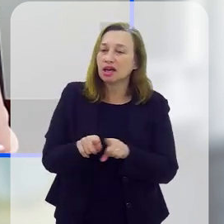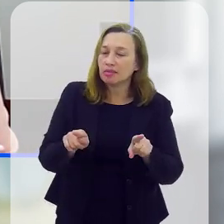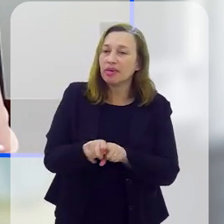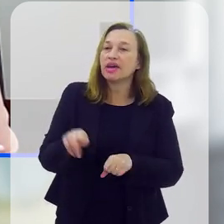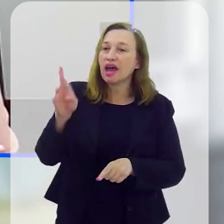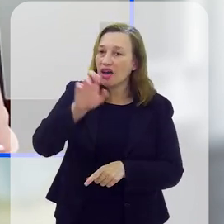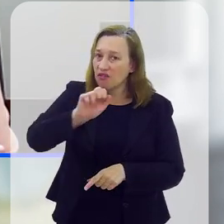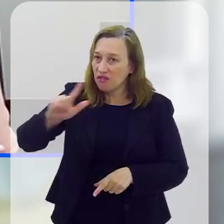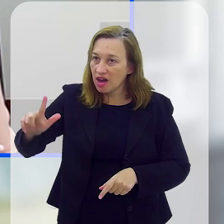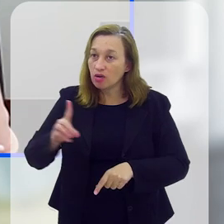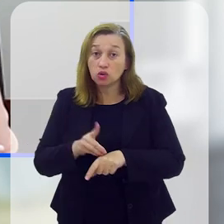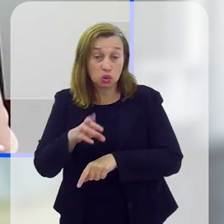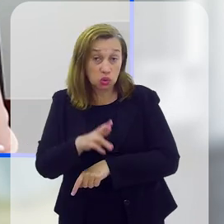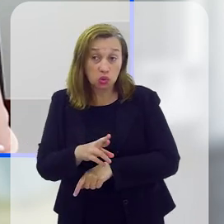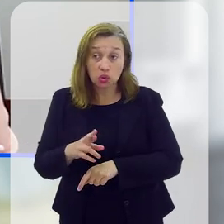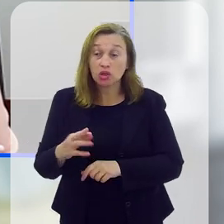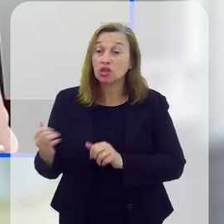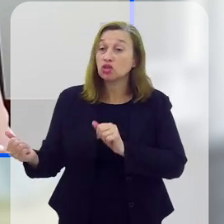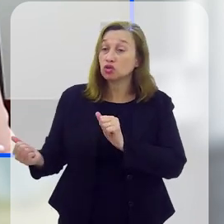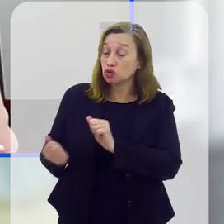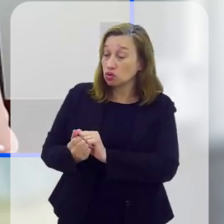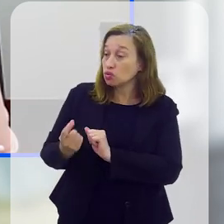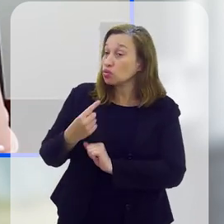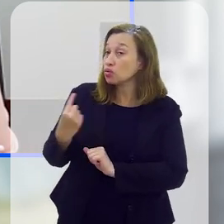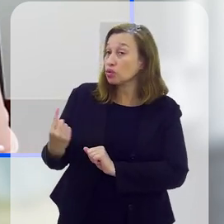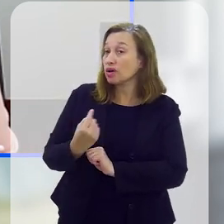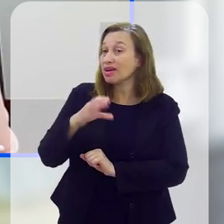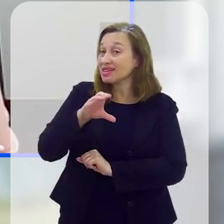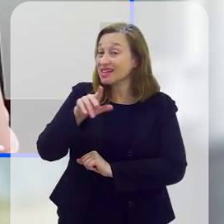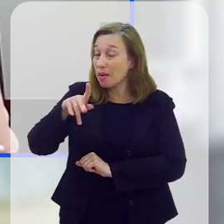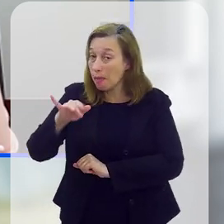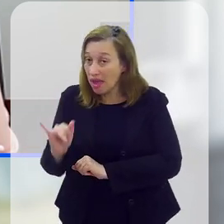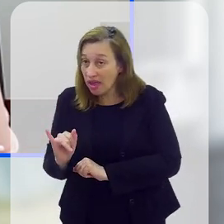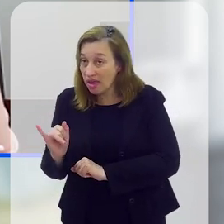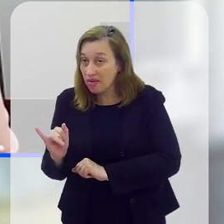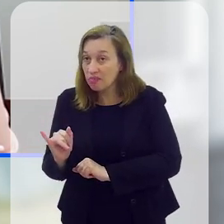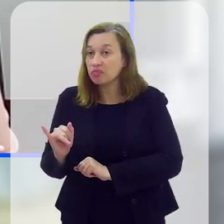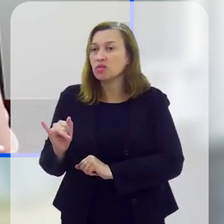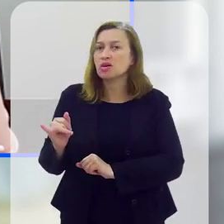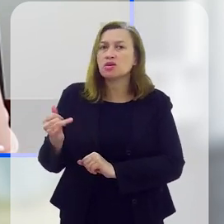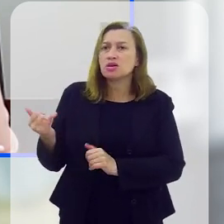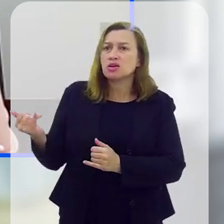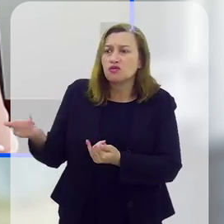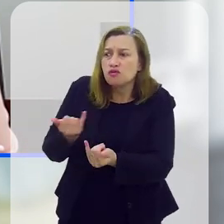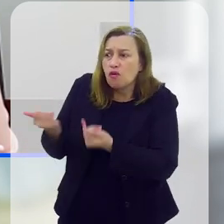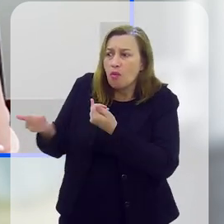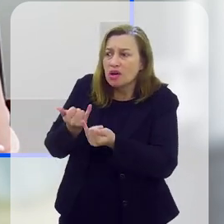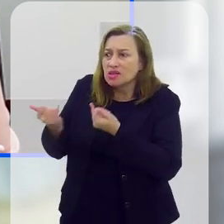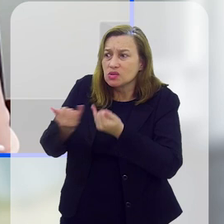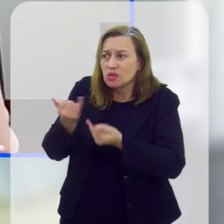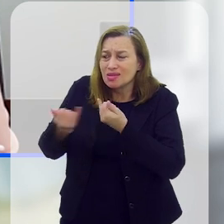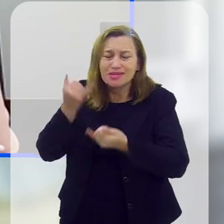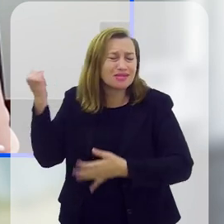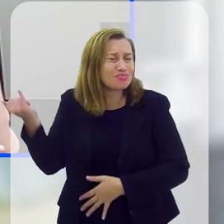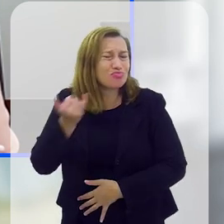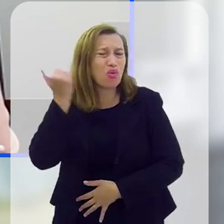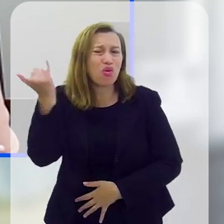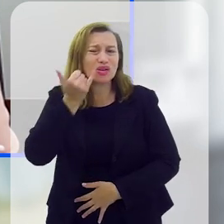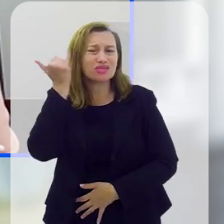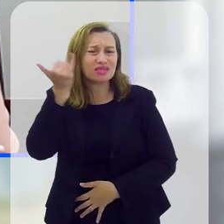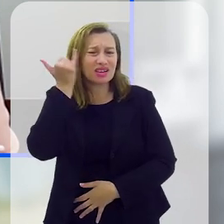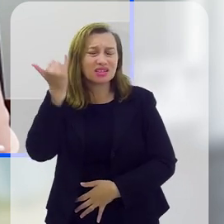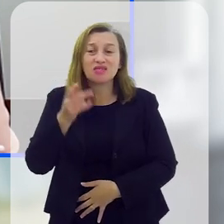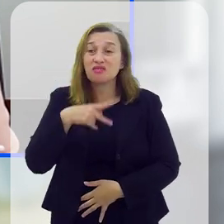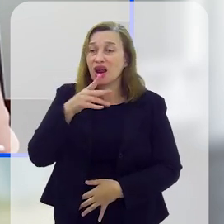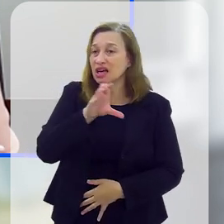Bárbara Lomba e do doutor Rafael Vanderlei que estiveram conosco na CPI e que trouxeram importantes